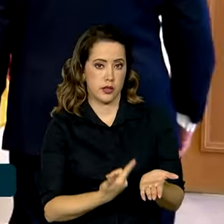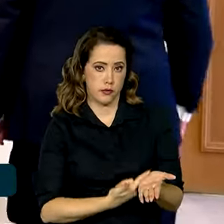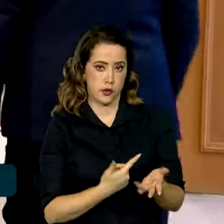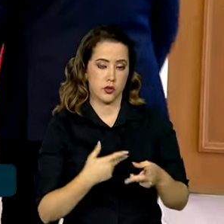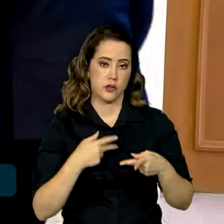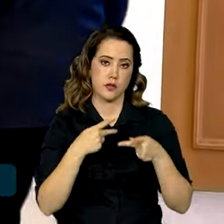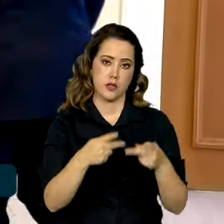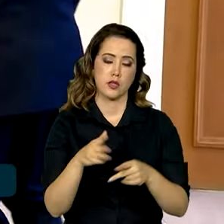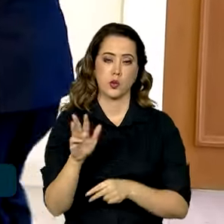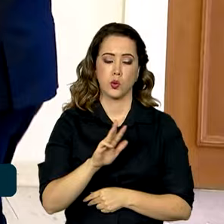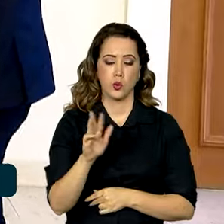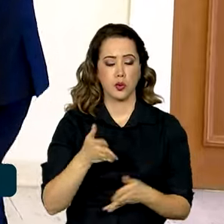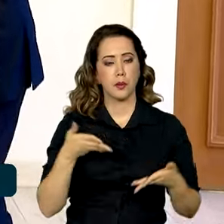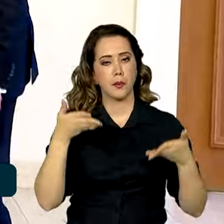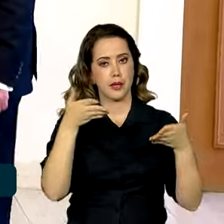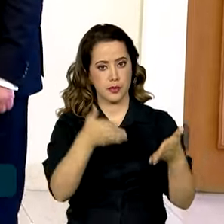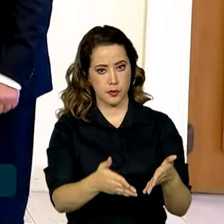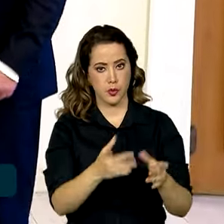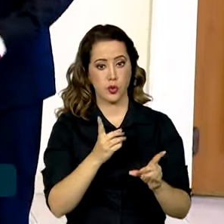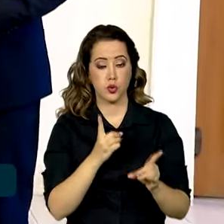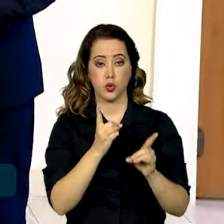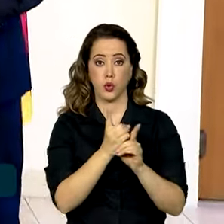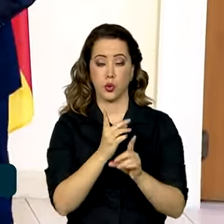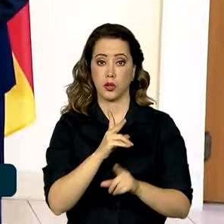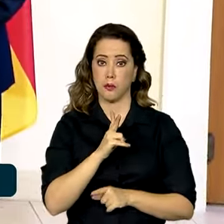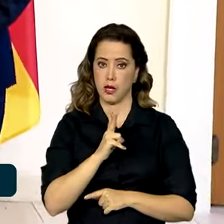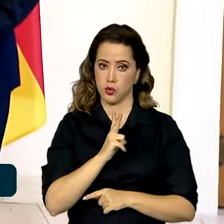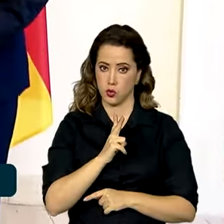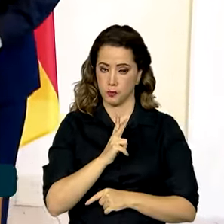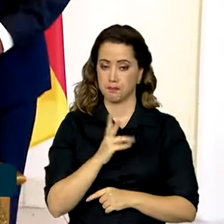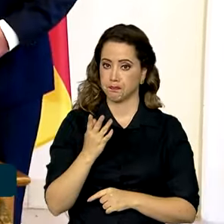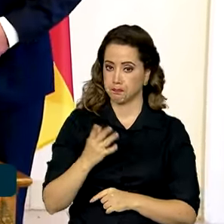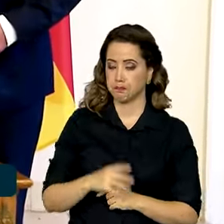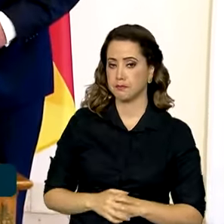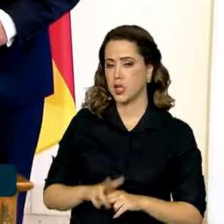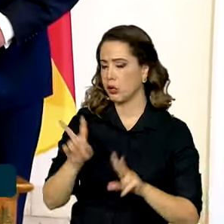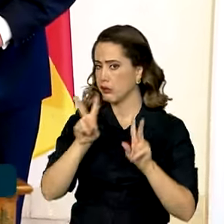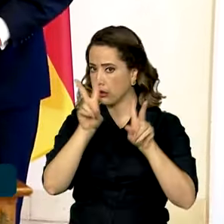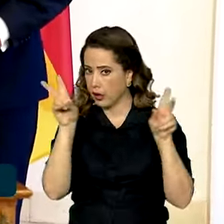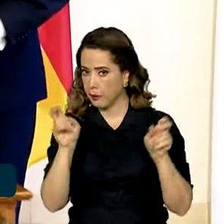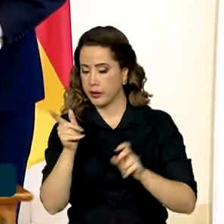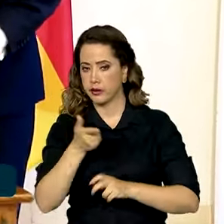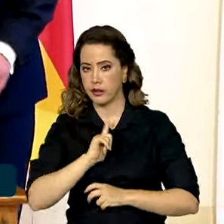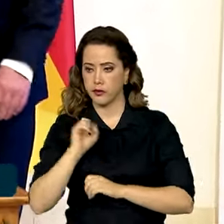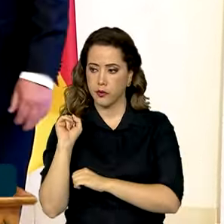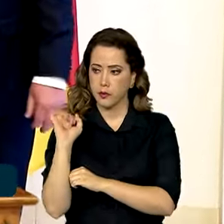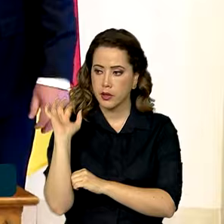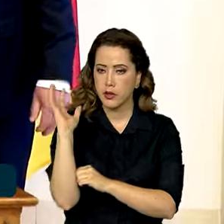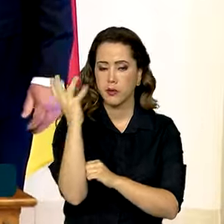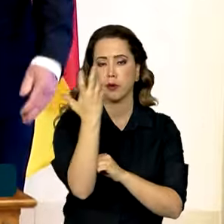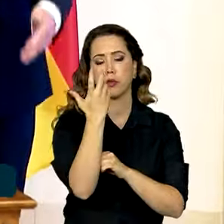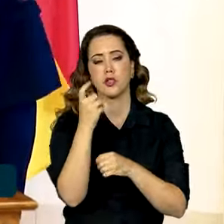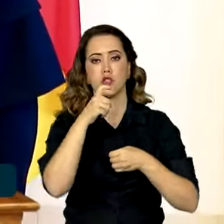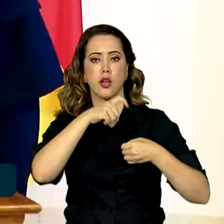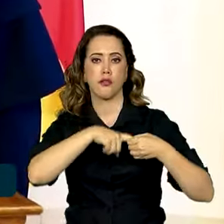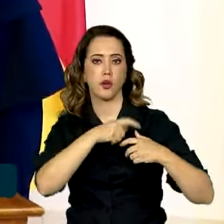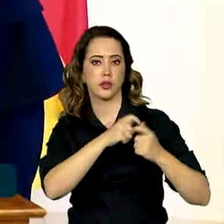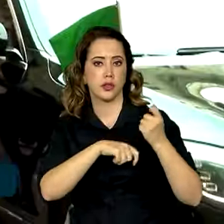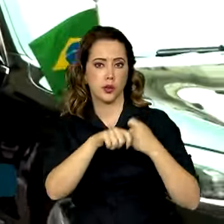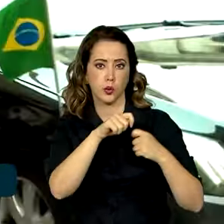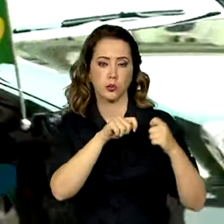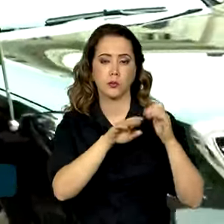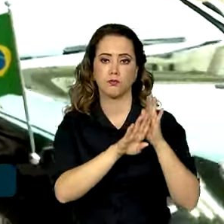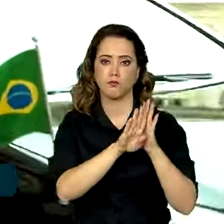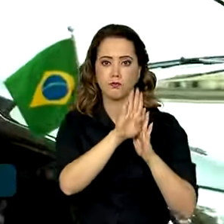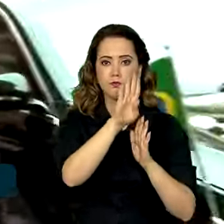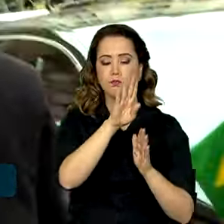Lula participou de um encontro privado com Steinmeier. Entre os assuntos, conversaram sobre meio ambiente e retomada da economia.